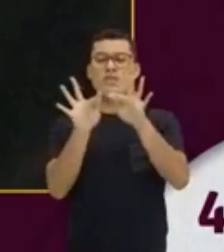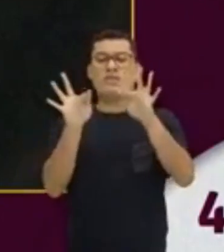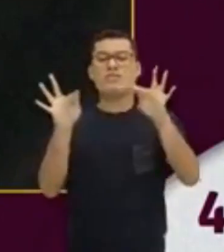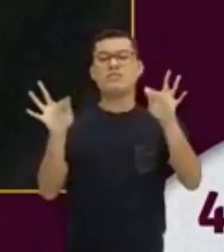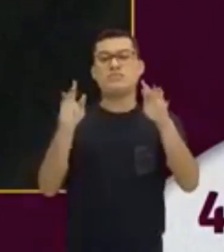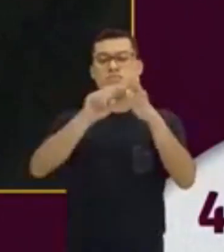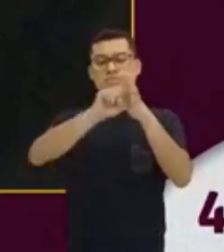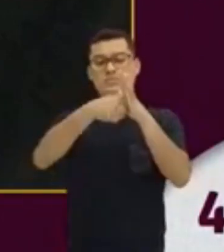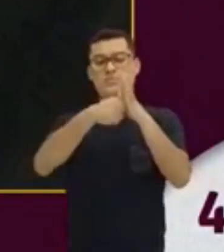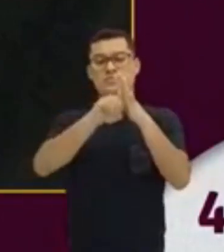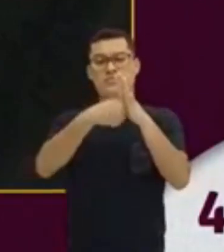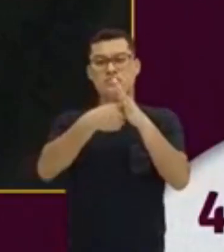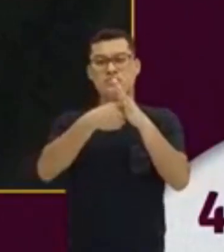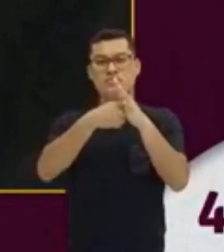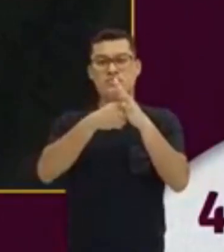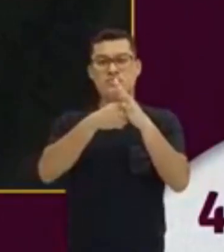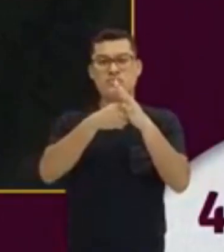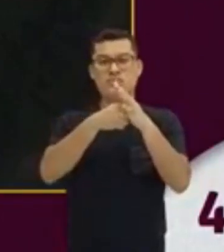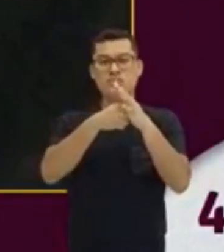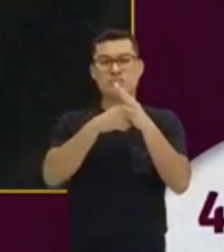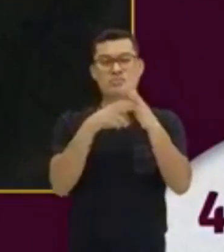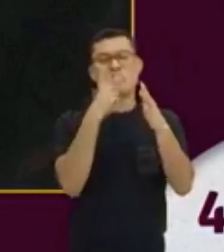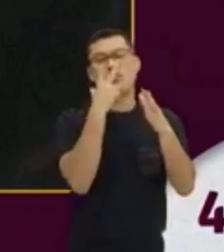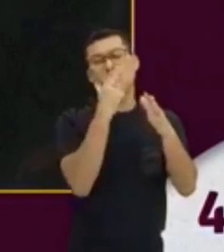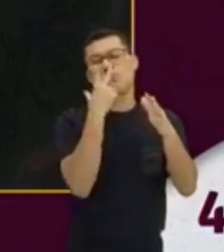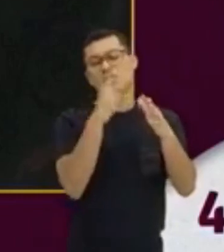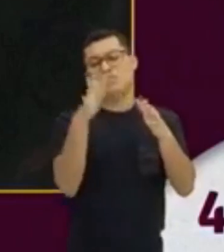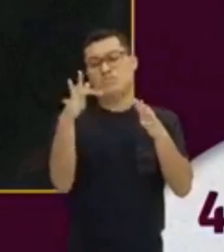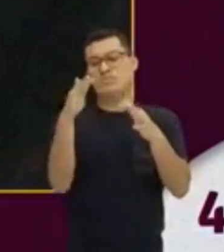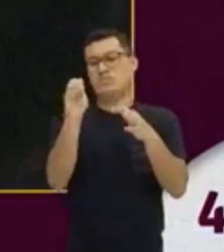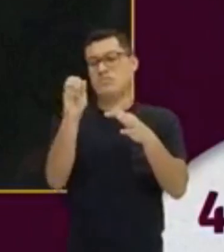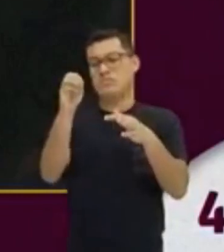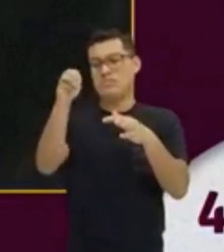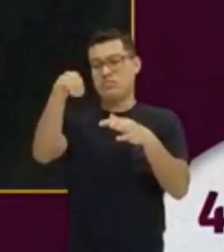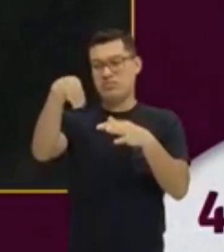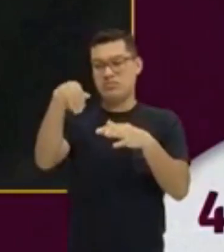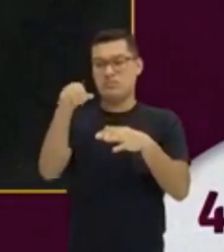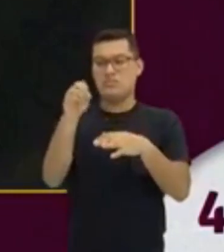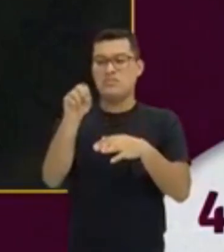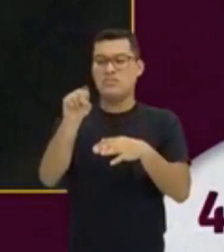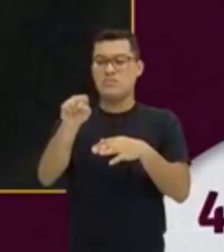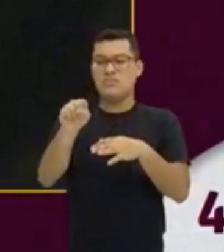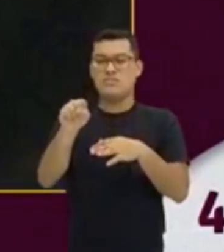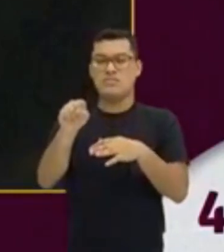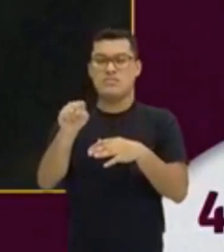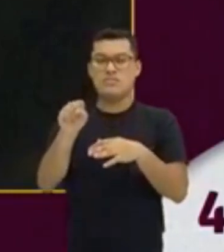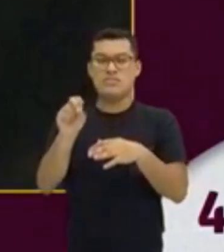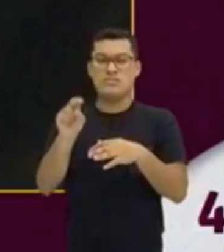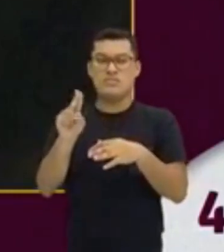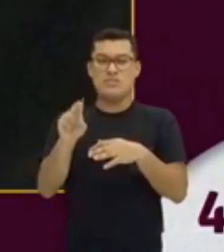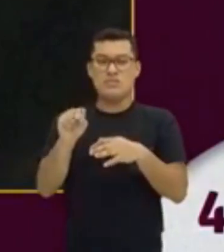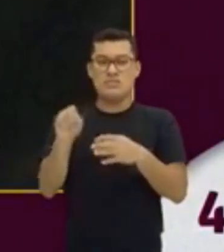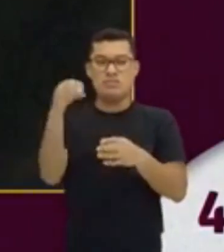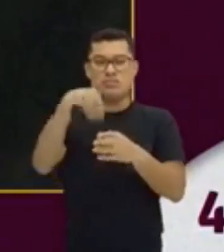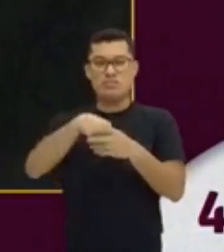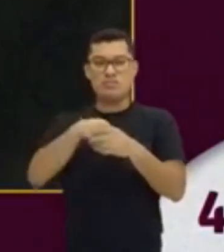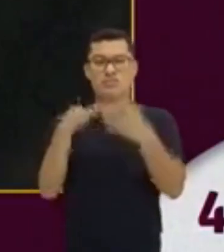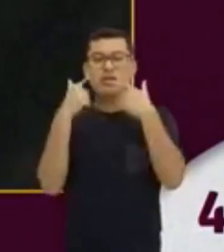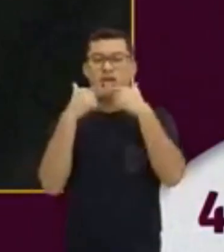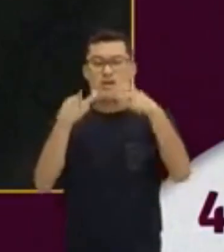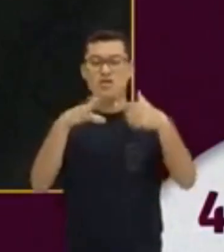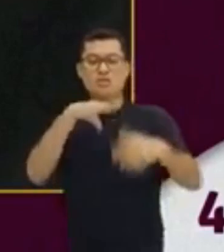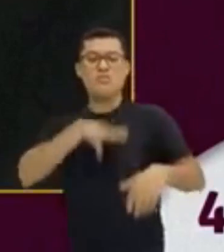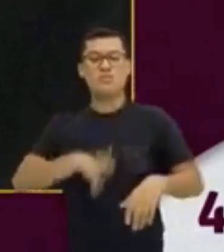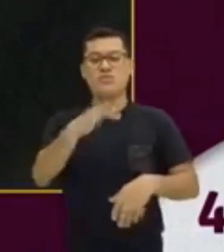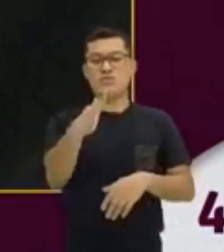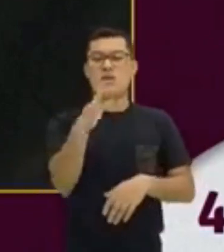Femmels. Uma palavra transparente. Famoso. Consegui colocar na língua portuguesa.